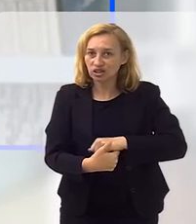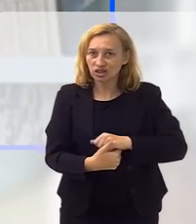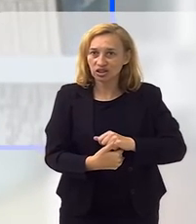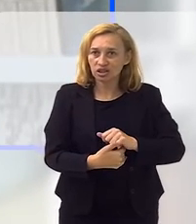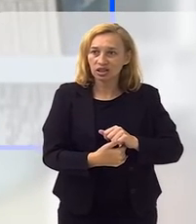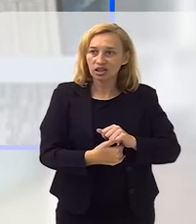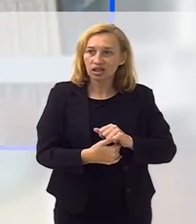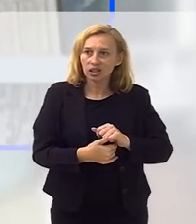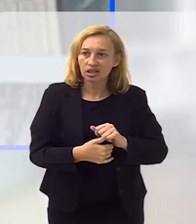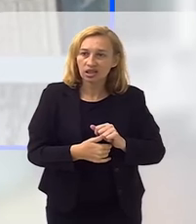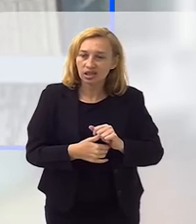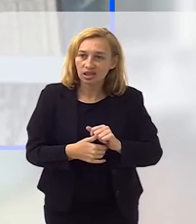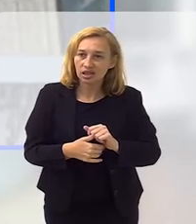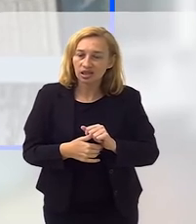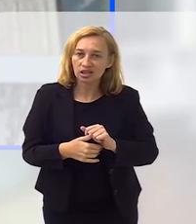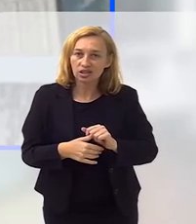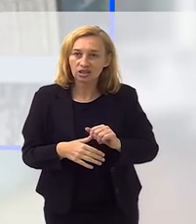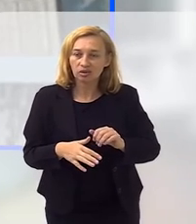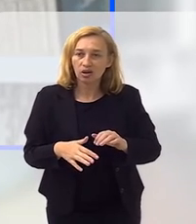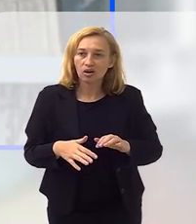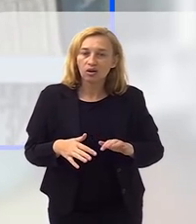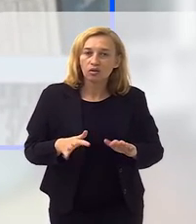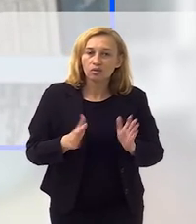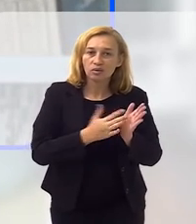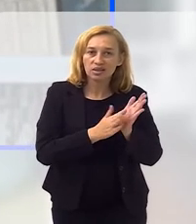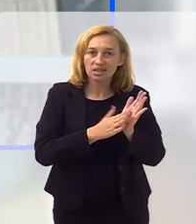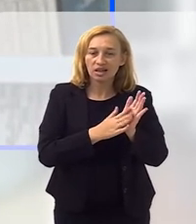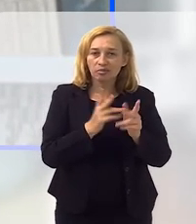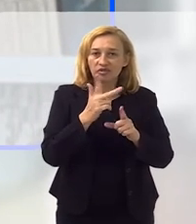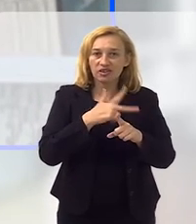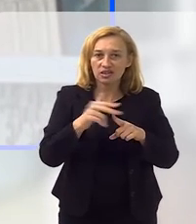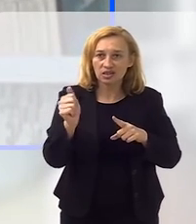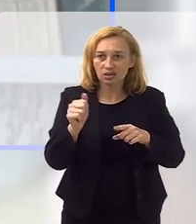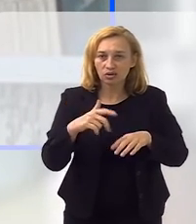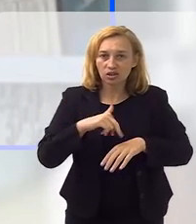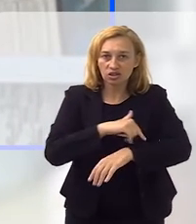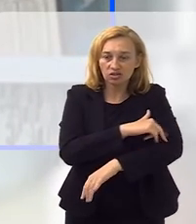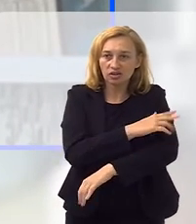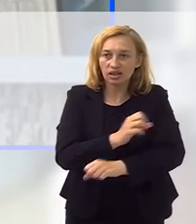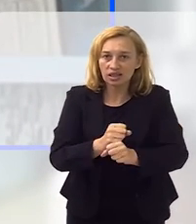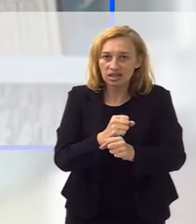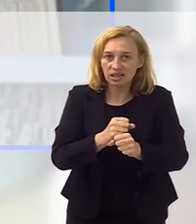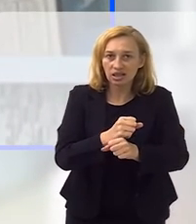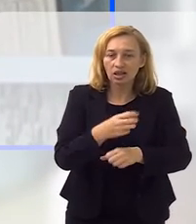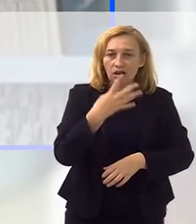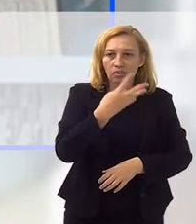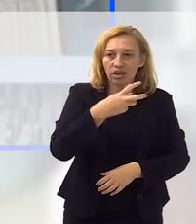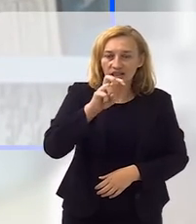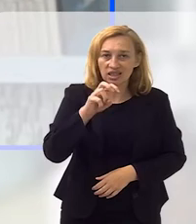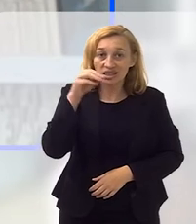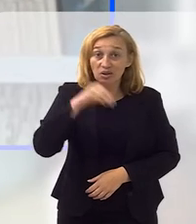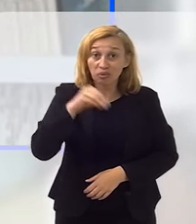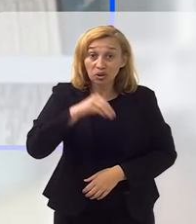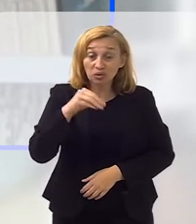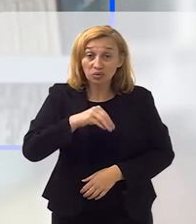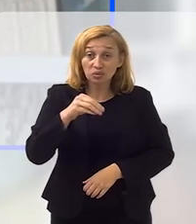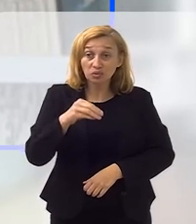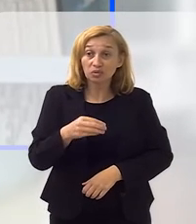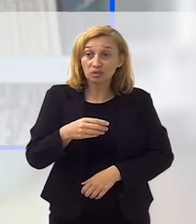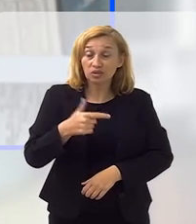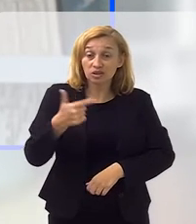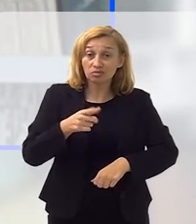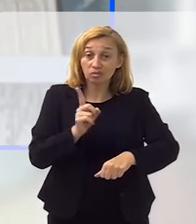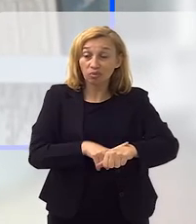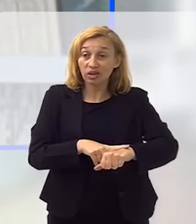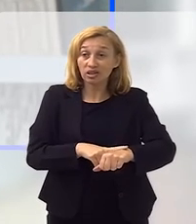noite em que iam eleger, né, o samba vencedor, que vai desfilar esse ano, até os 45 minutos